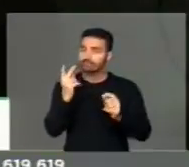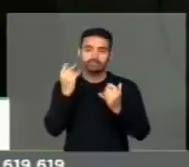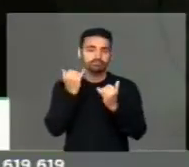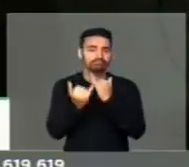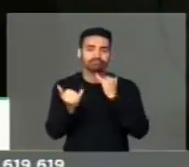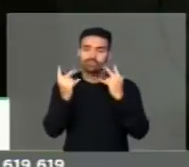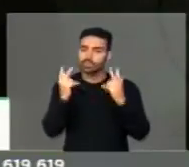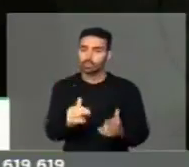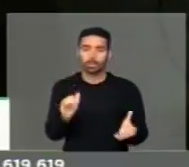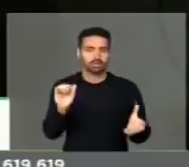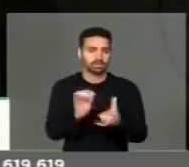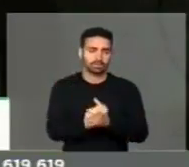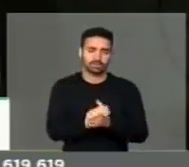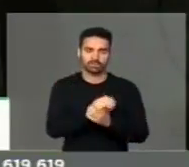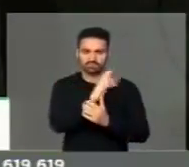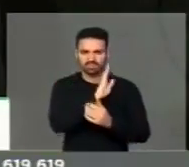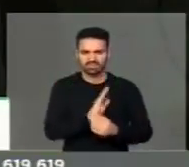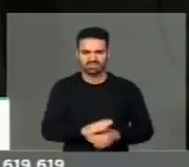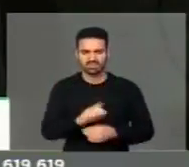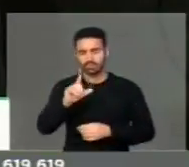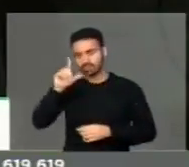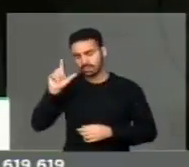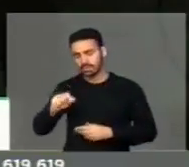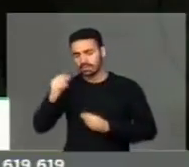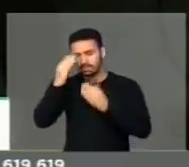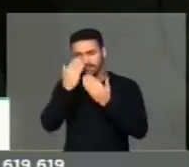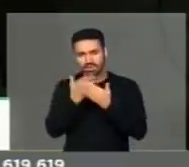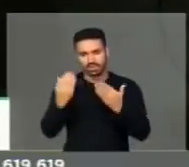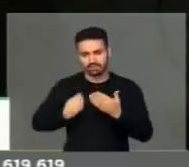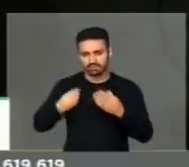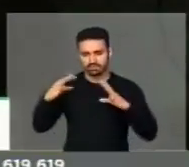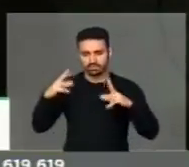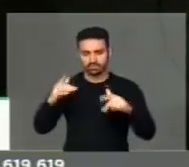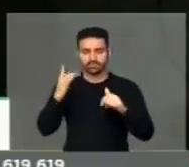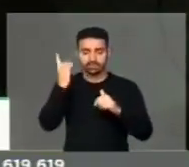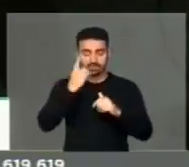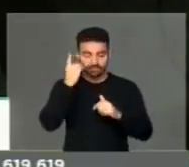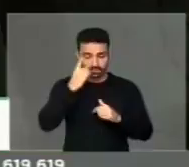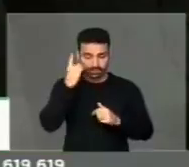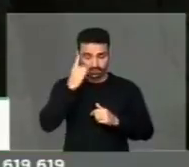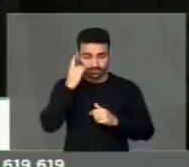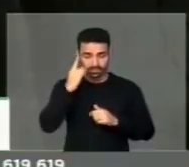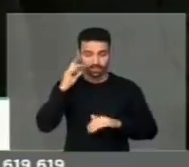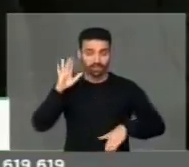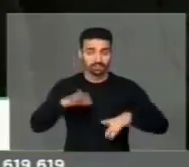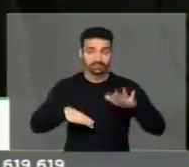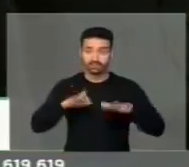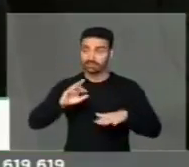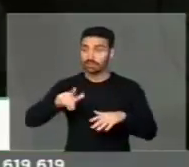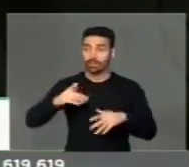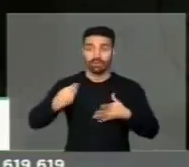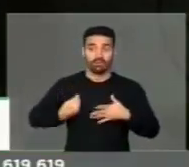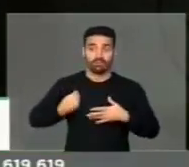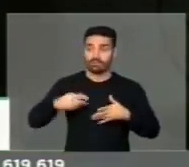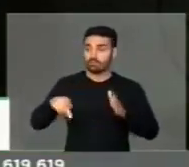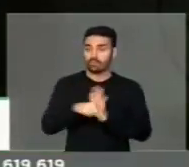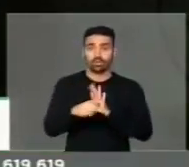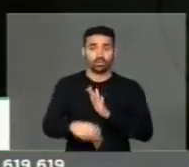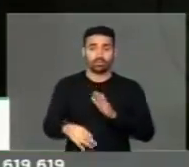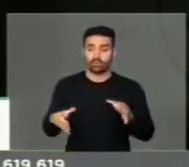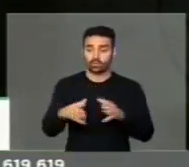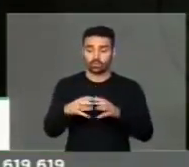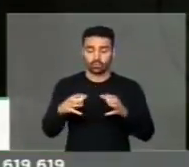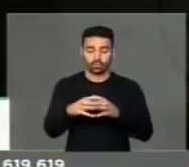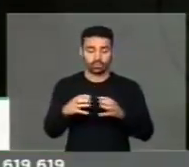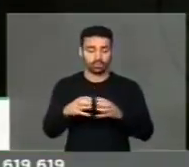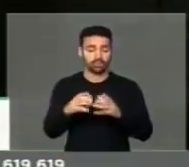-Itália. Então, eu agradeço a presença de todos vocês, a participação, inclusive, de deputados que tantas vezes não fazem parte, Zaratini, do grupo, da